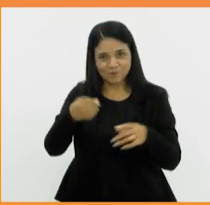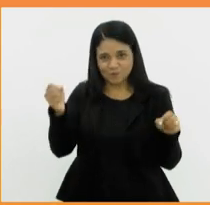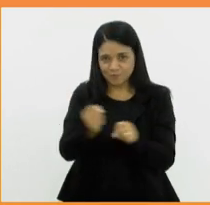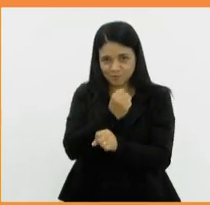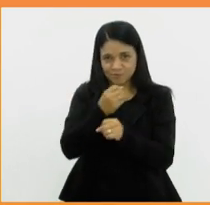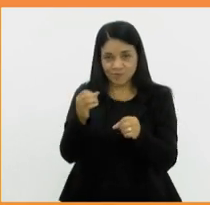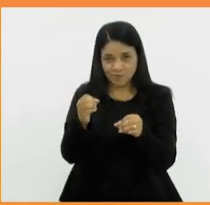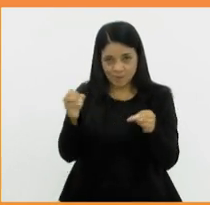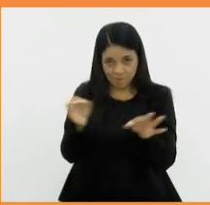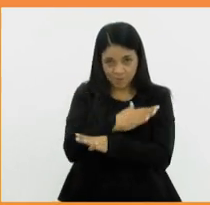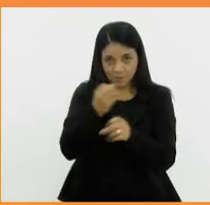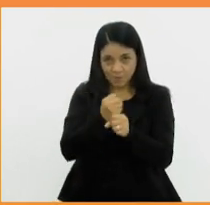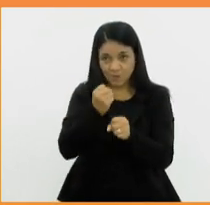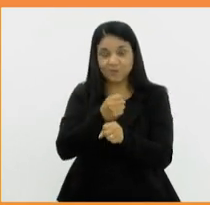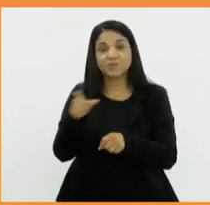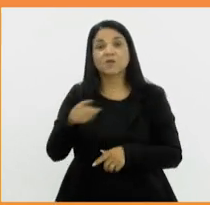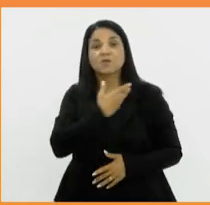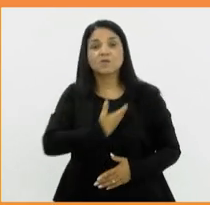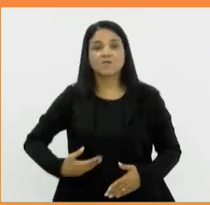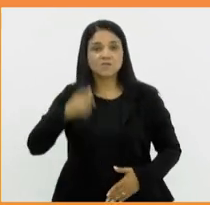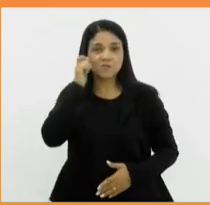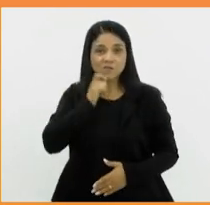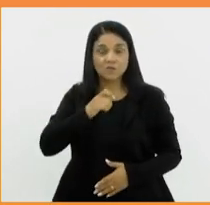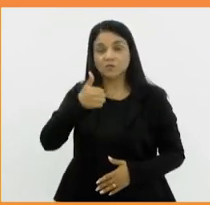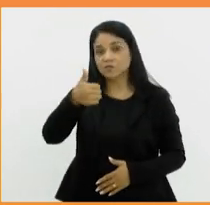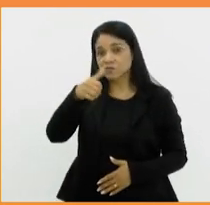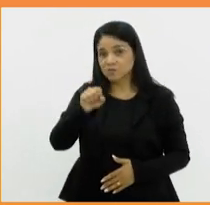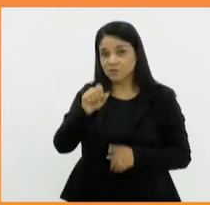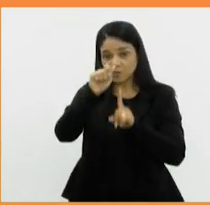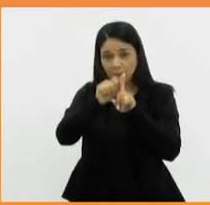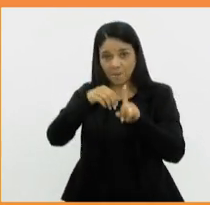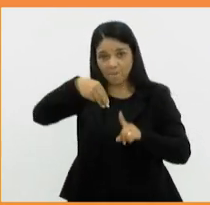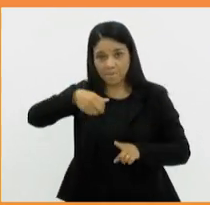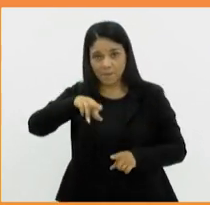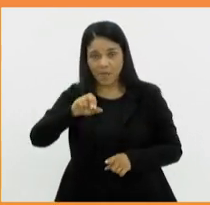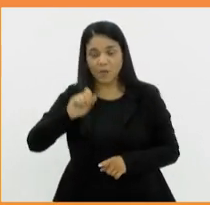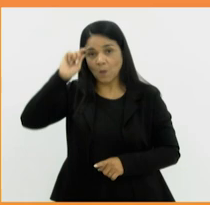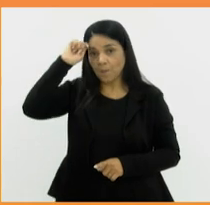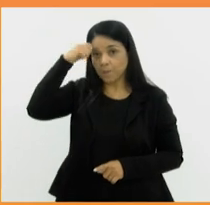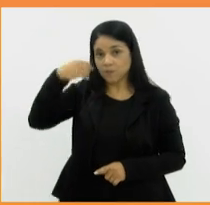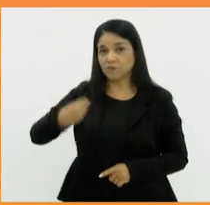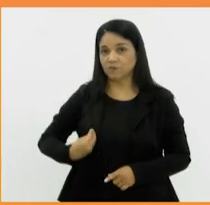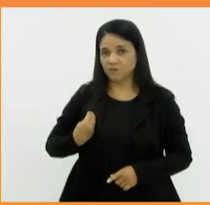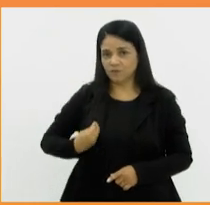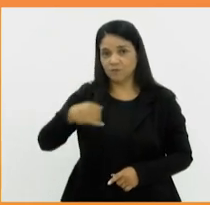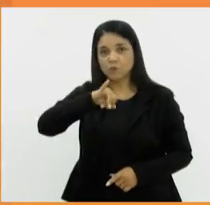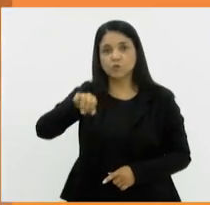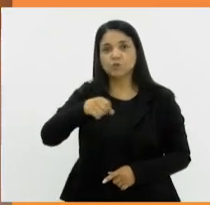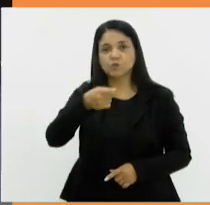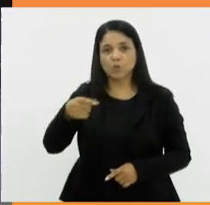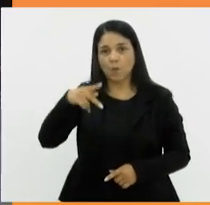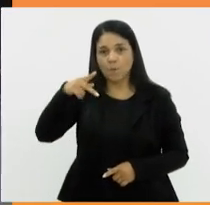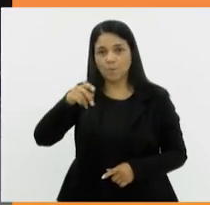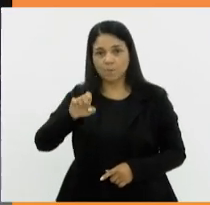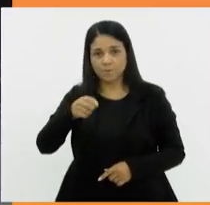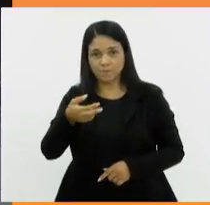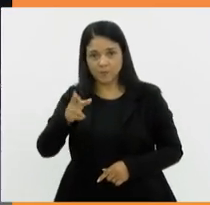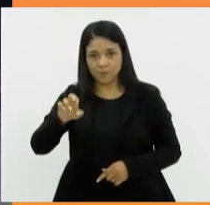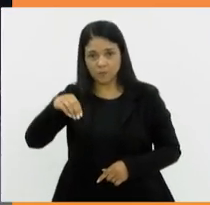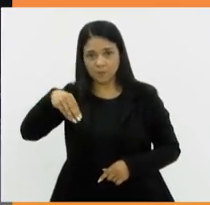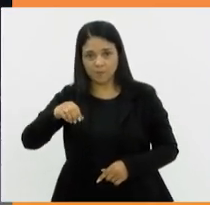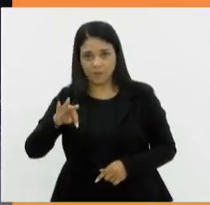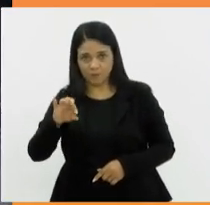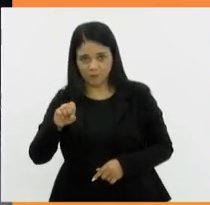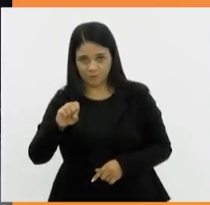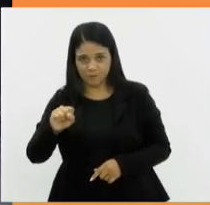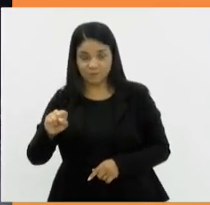Castro instituiu o dia 18 de maio como dia de luta jovem preto vivo, João Pedro Matos. A lei prevê que